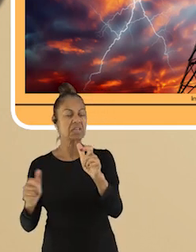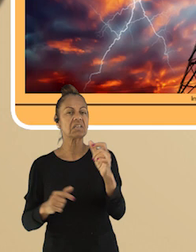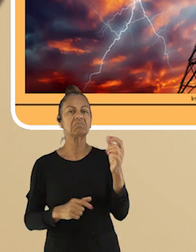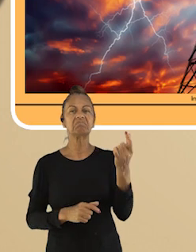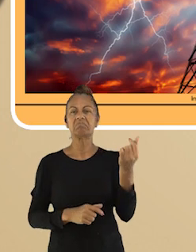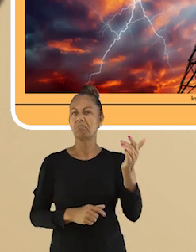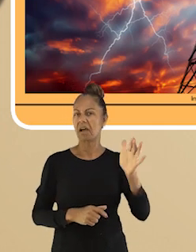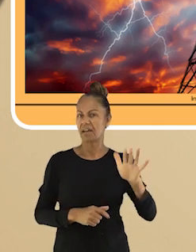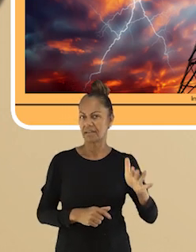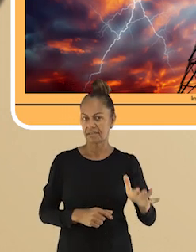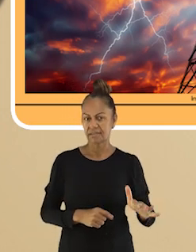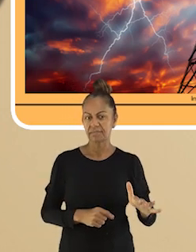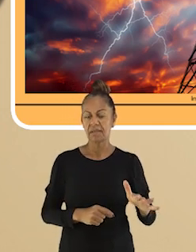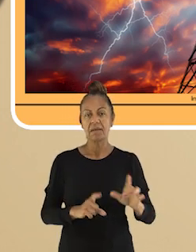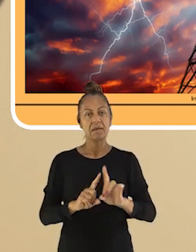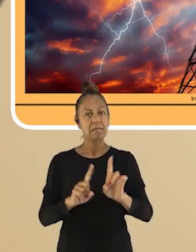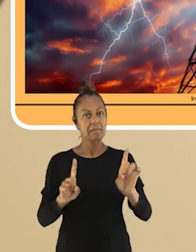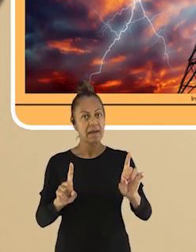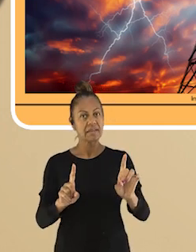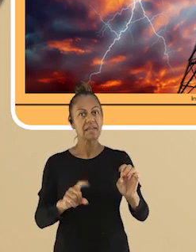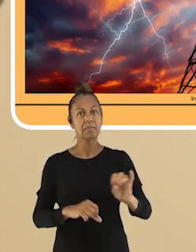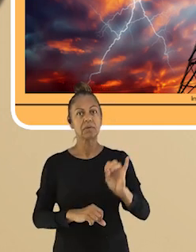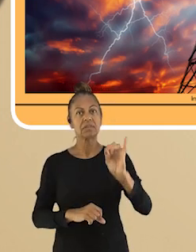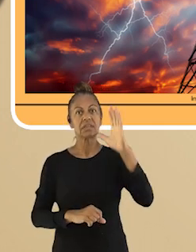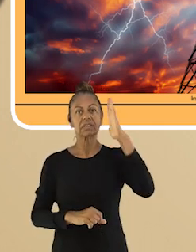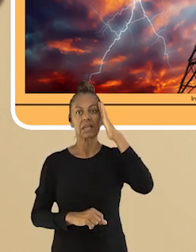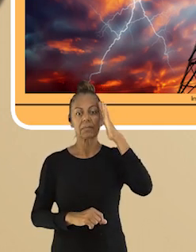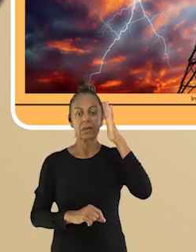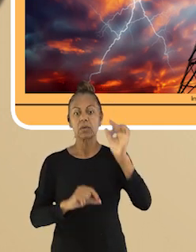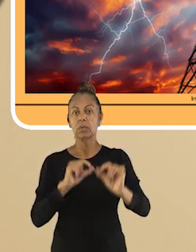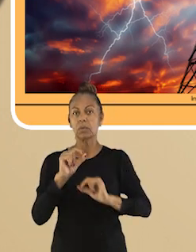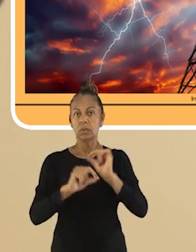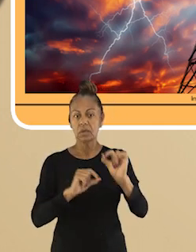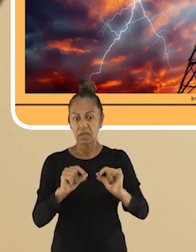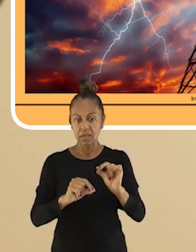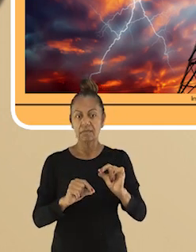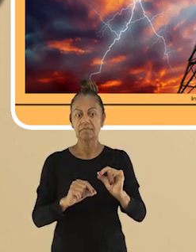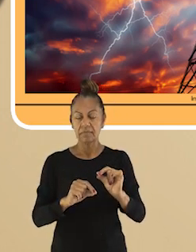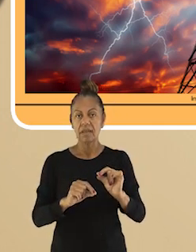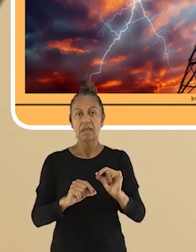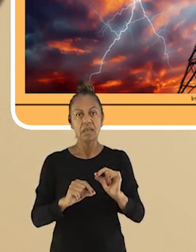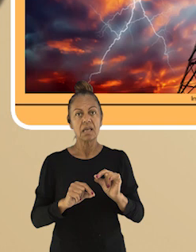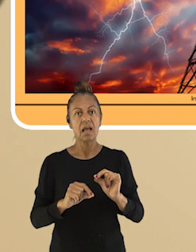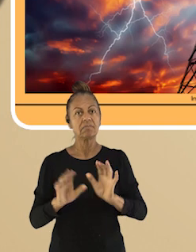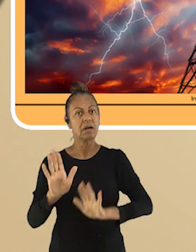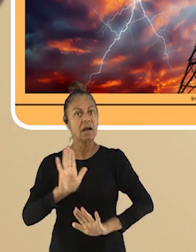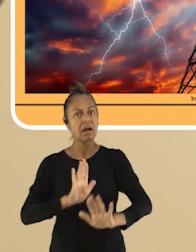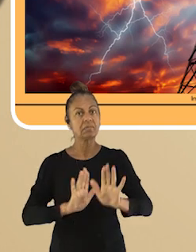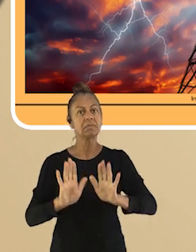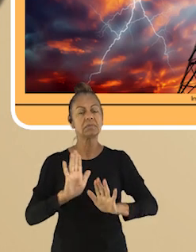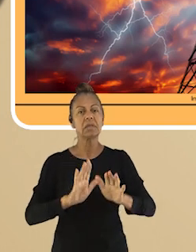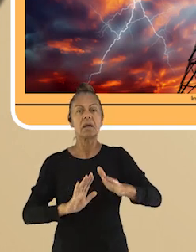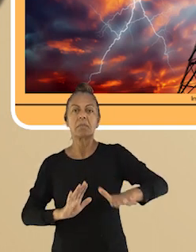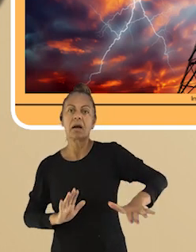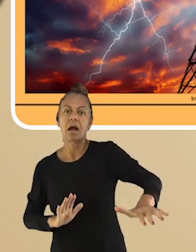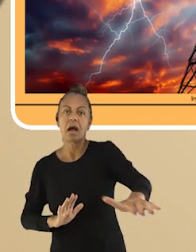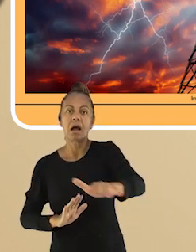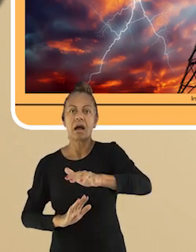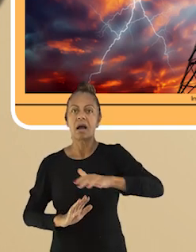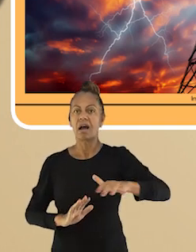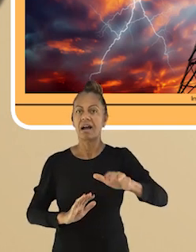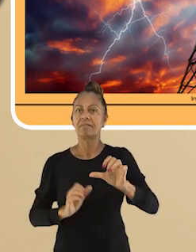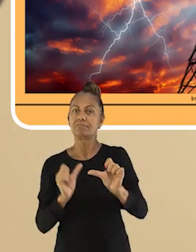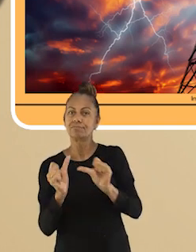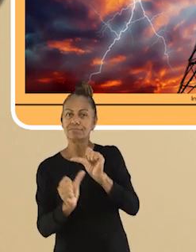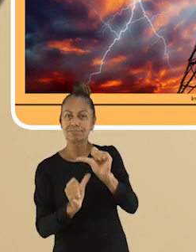construção das hidrelétricas é responsável por uma série de impactos ambientais e sociais que podem